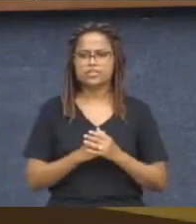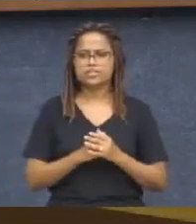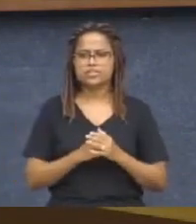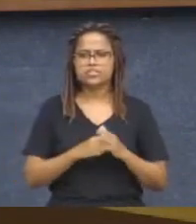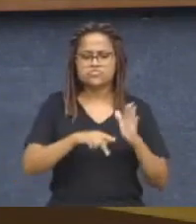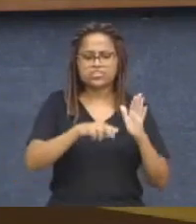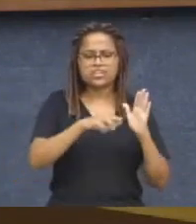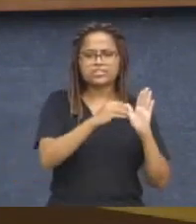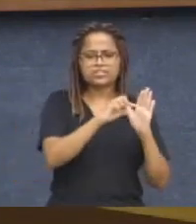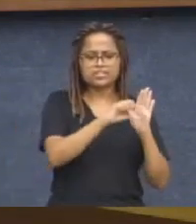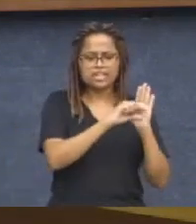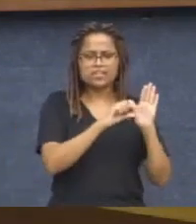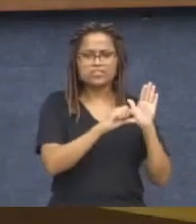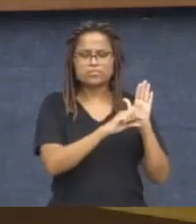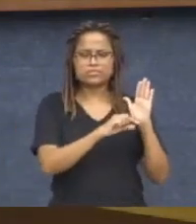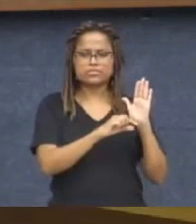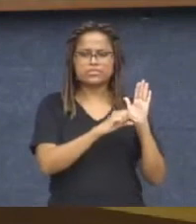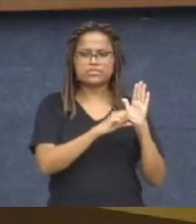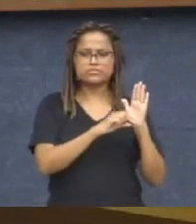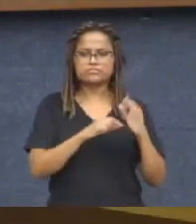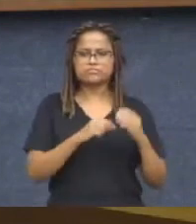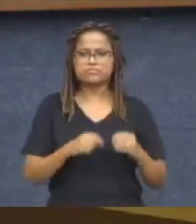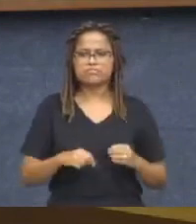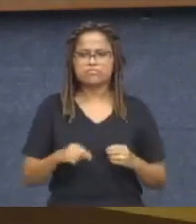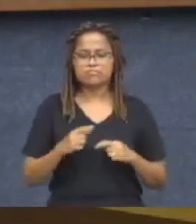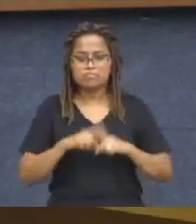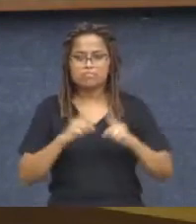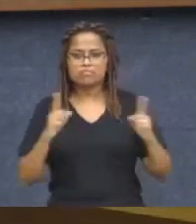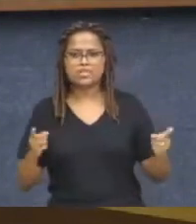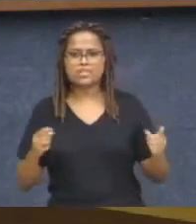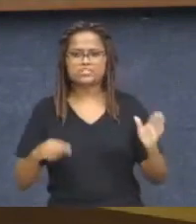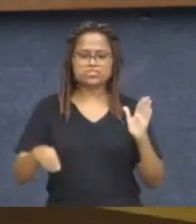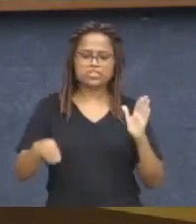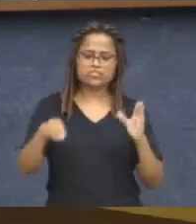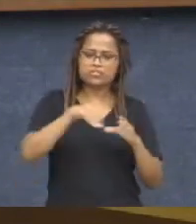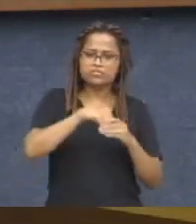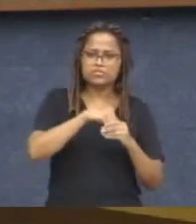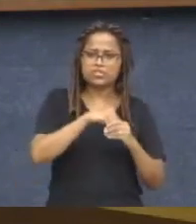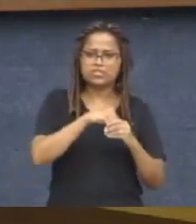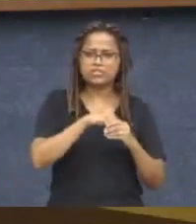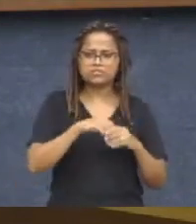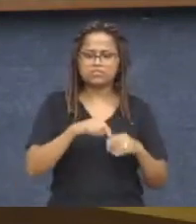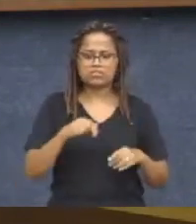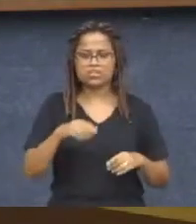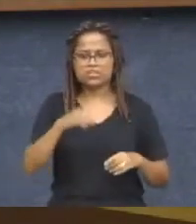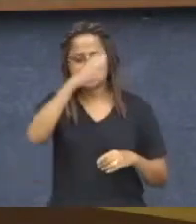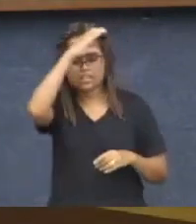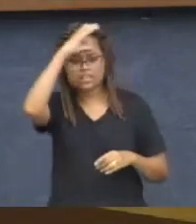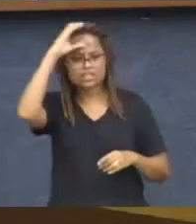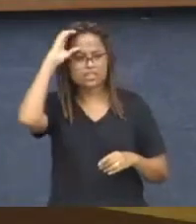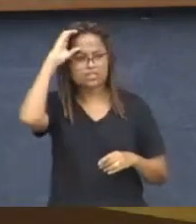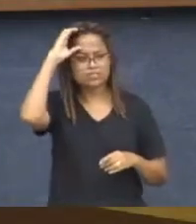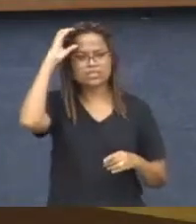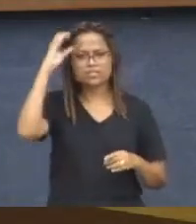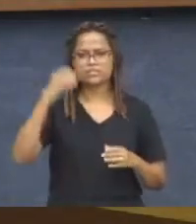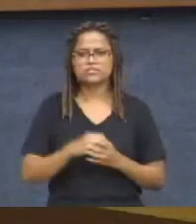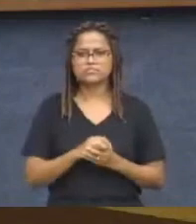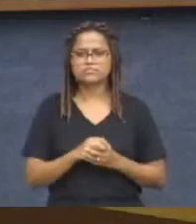tramitação dentro da nossa Câmara, porque a gente já estava atento a esse detalhe. Então, todo mundo aqui que realmente